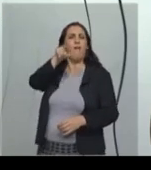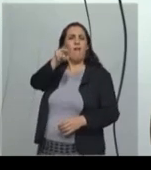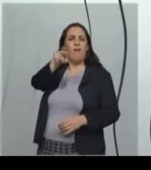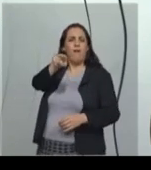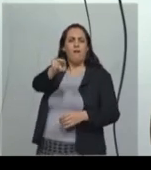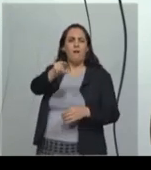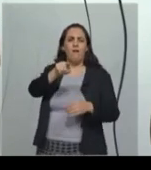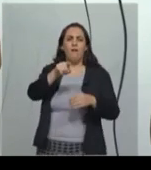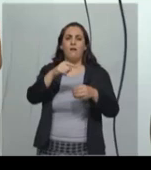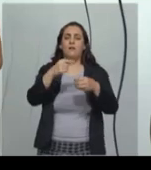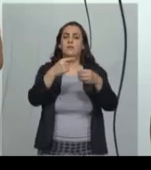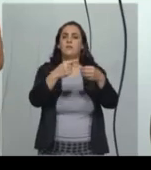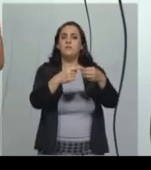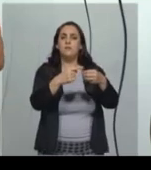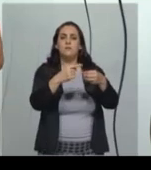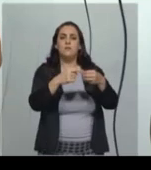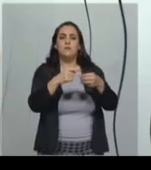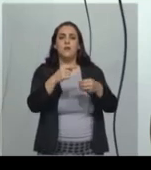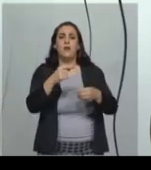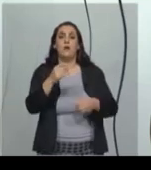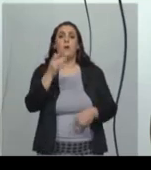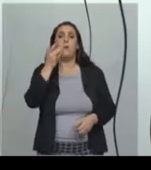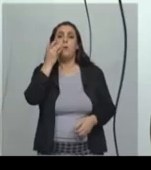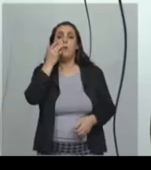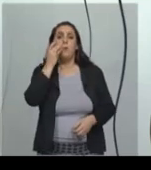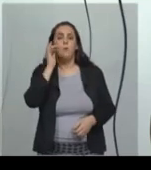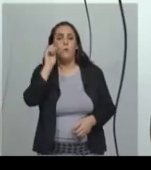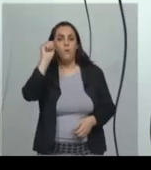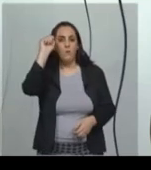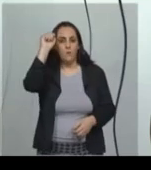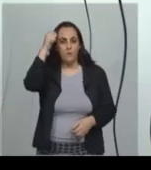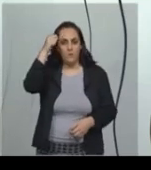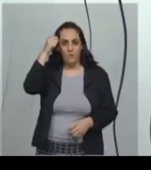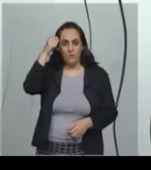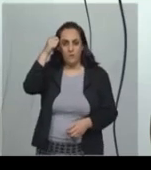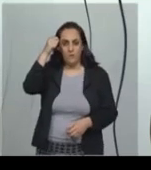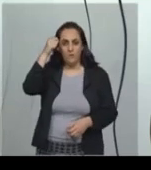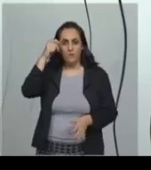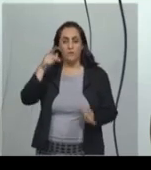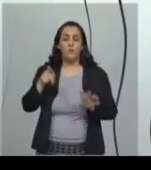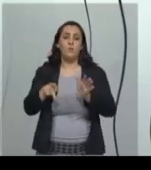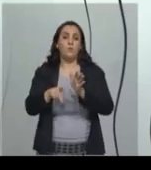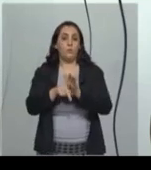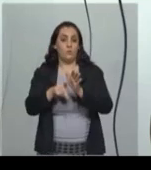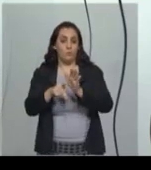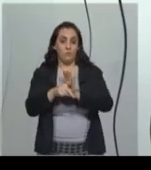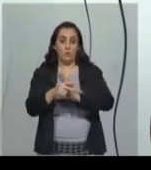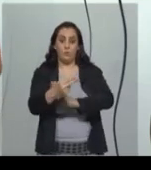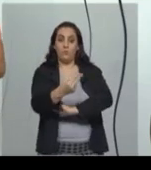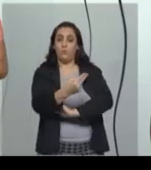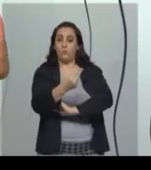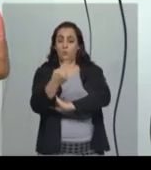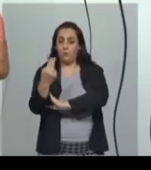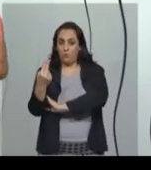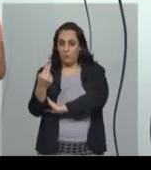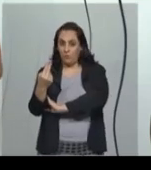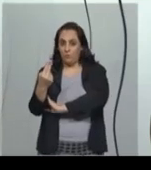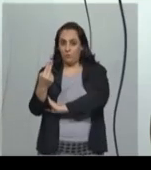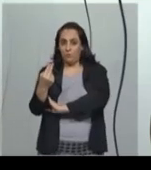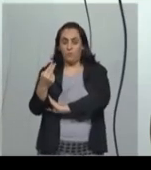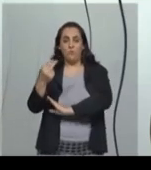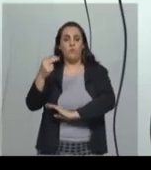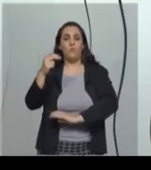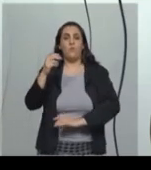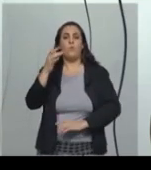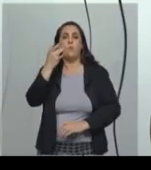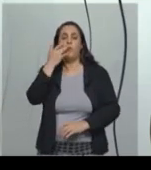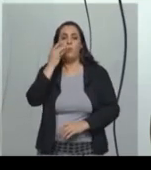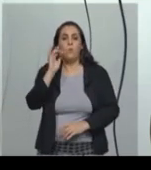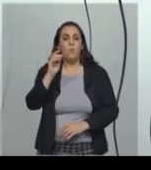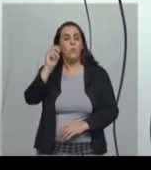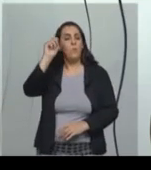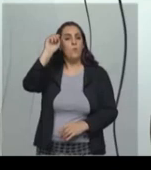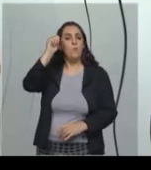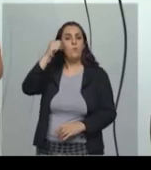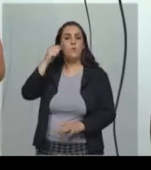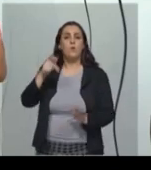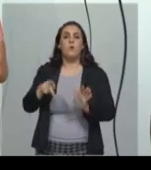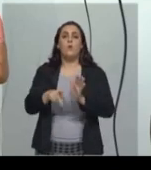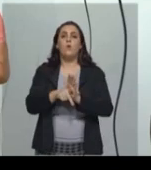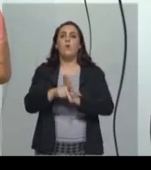Preto, que são distritos da cidade de Ouro Preto, que são, por exemplo, Cachoeira do Campo.